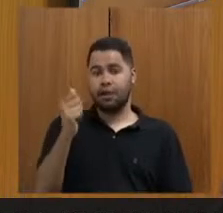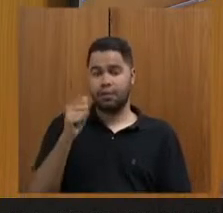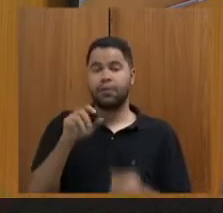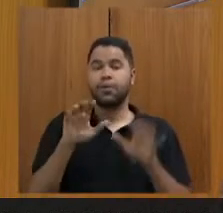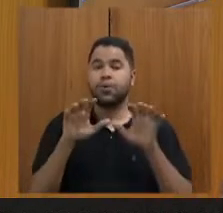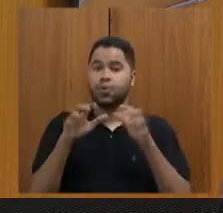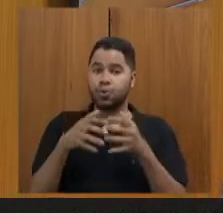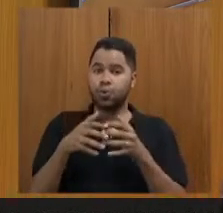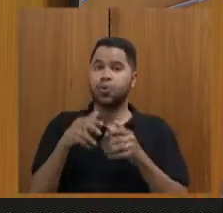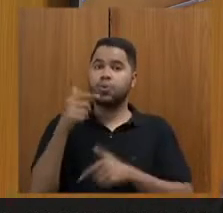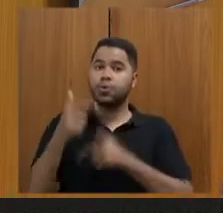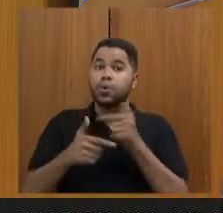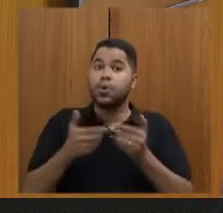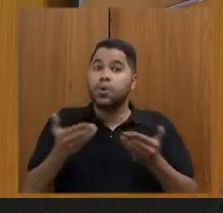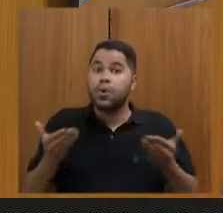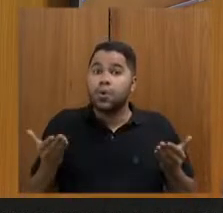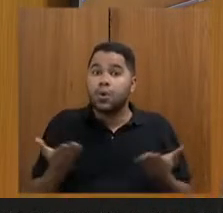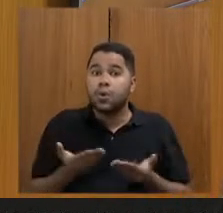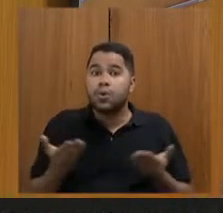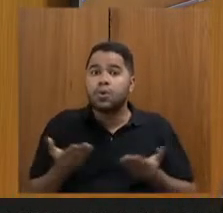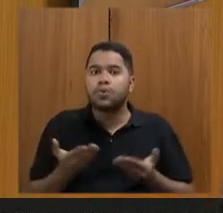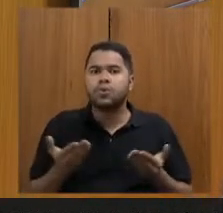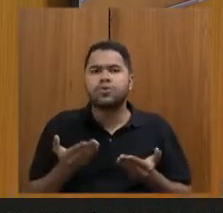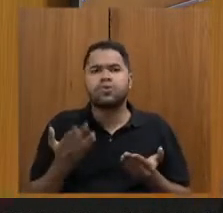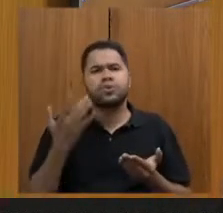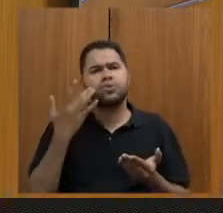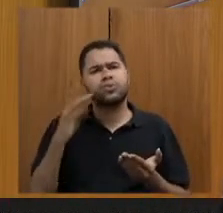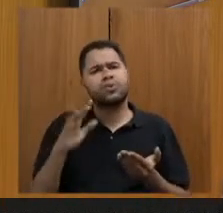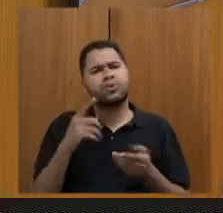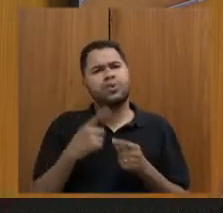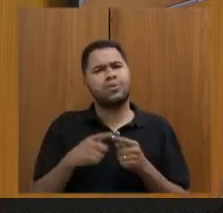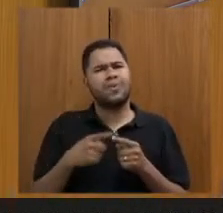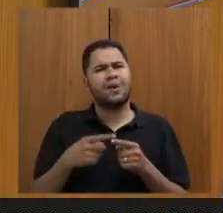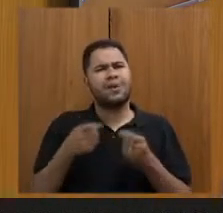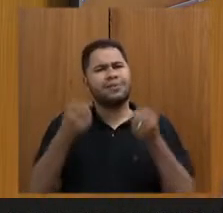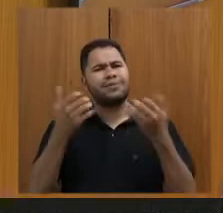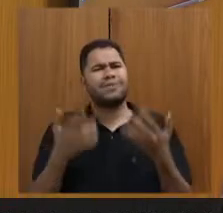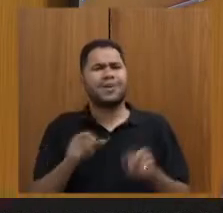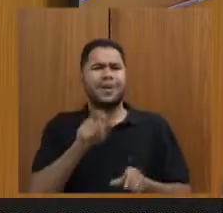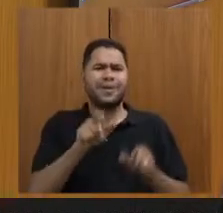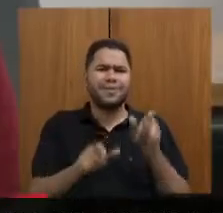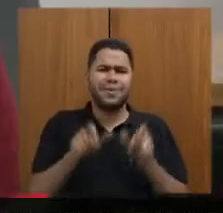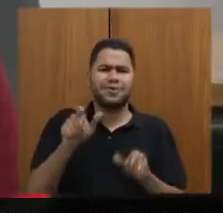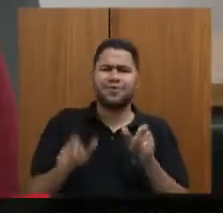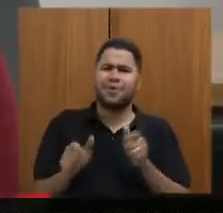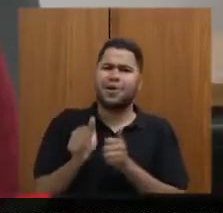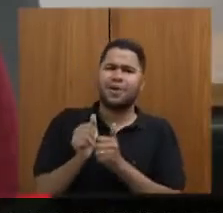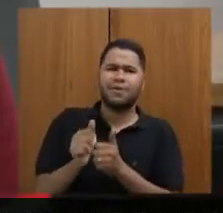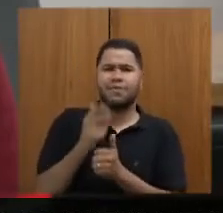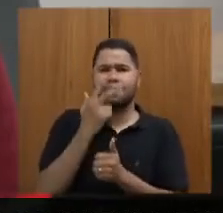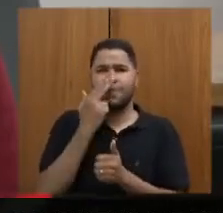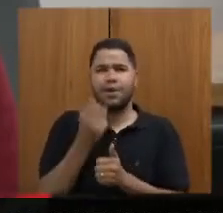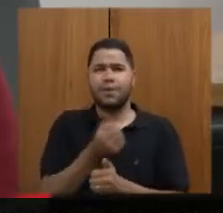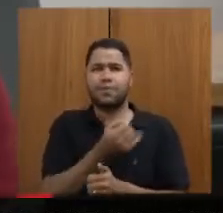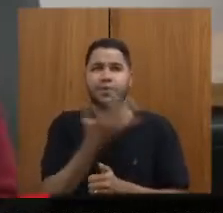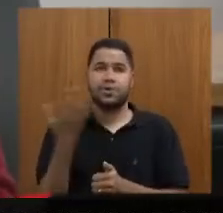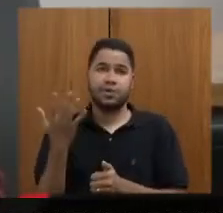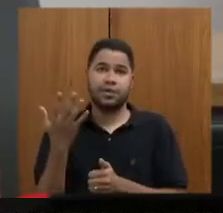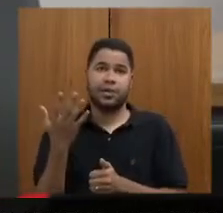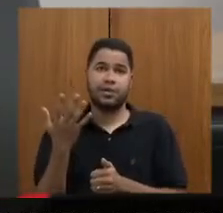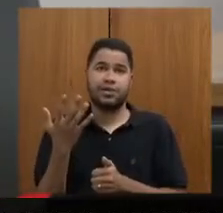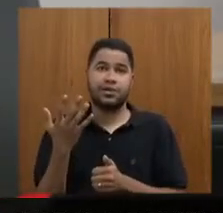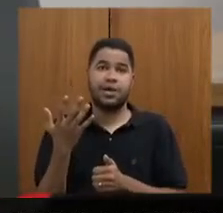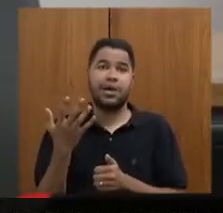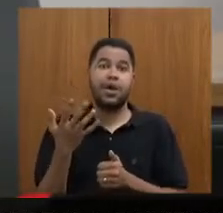criado. Então, hoje, hoje, não sei, porque, às vezes, quando a gente fala, as pessoas acompanham aqui, pode ser que diminua o número de caminhões. Então,